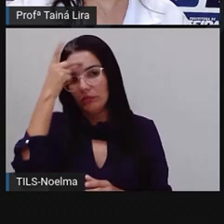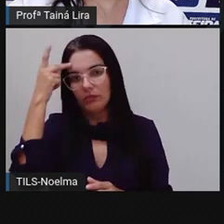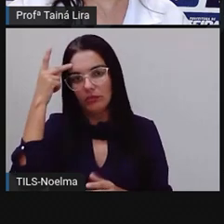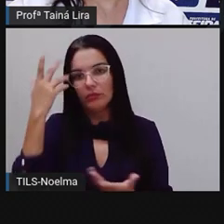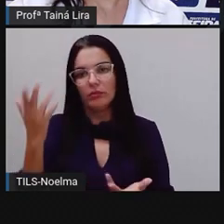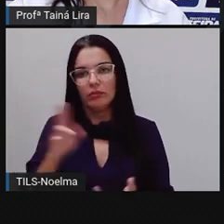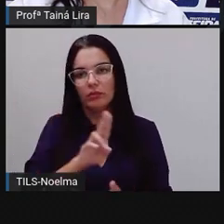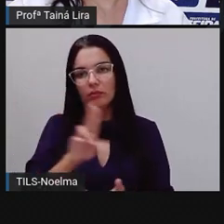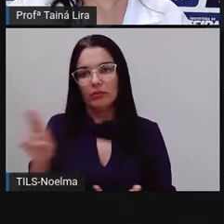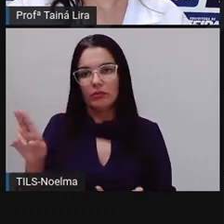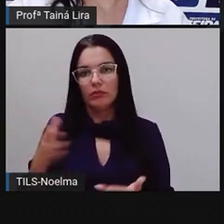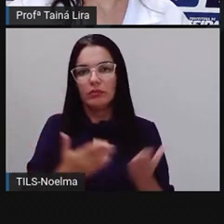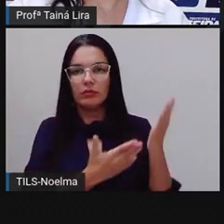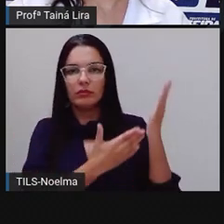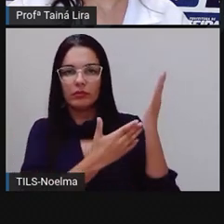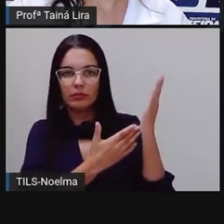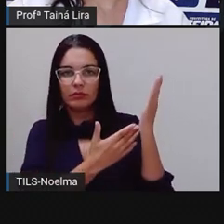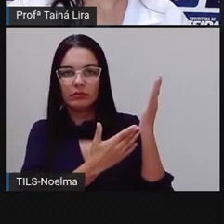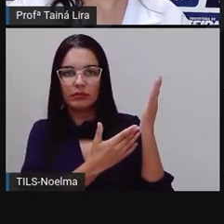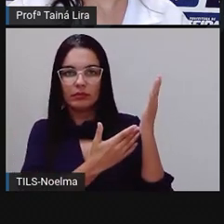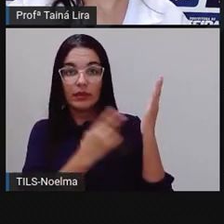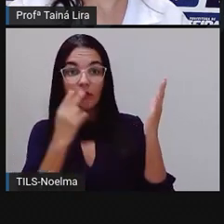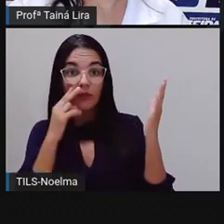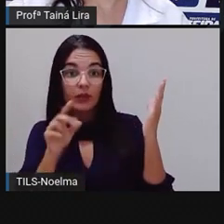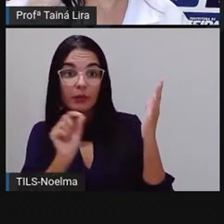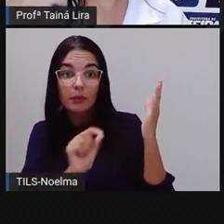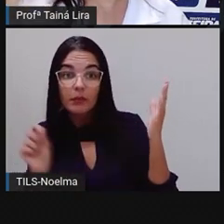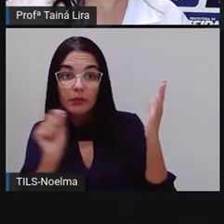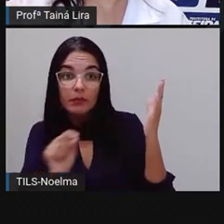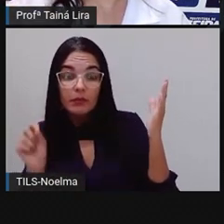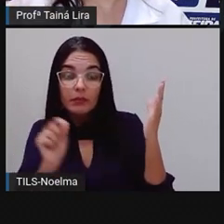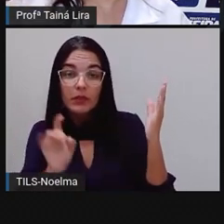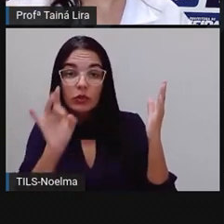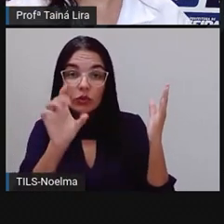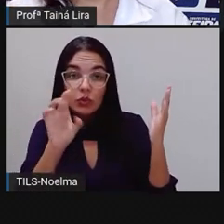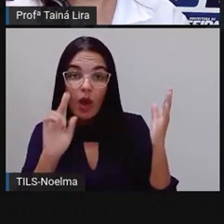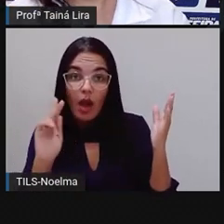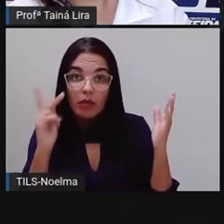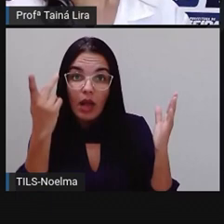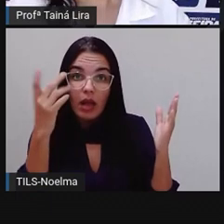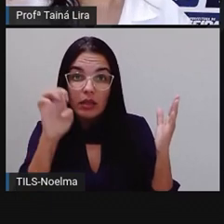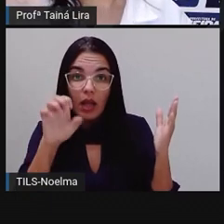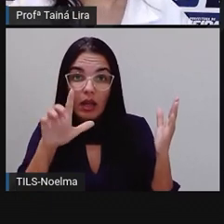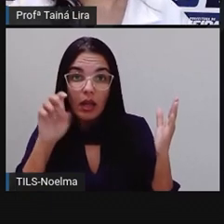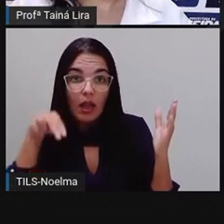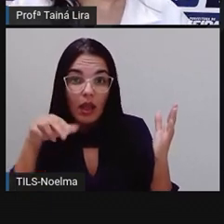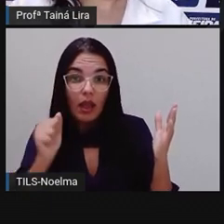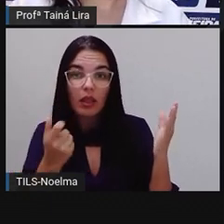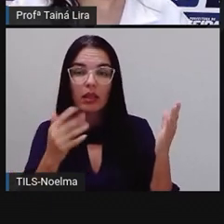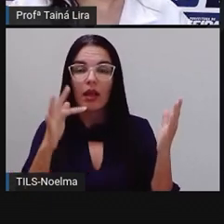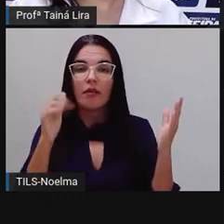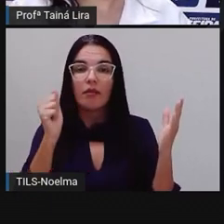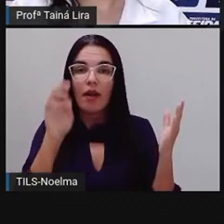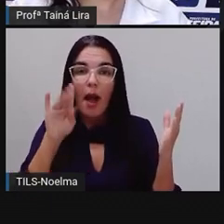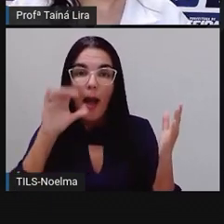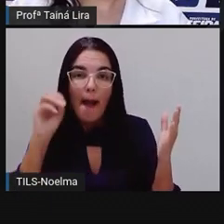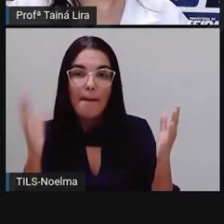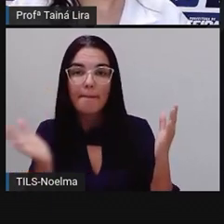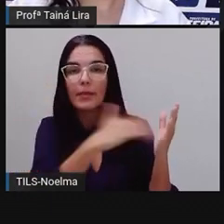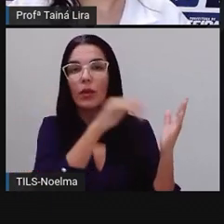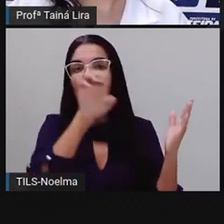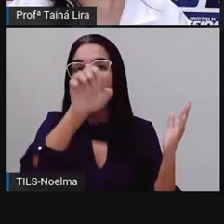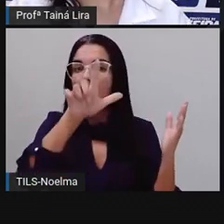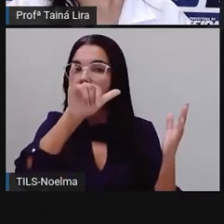Élida, Fábio e Helena. Então, os nomes aí de pessoas, nós escrevemos aí com maiúscula e